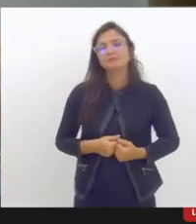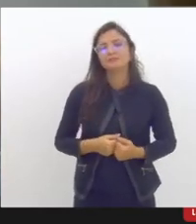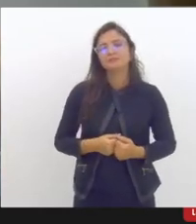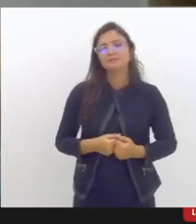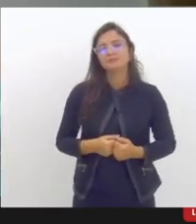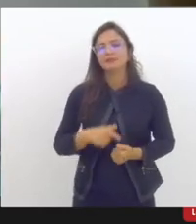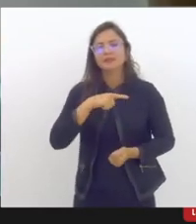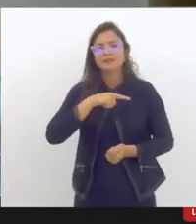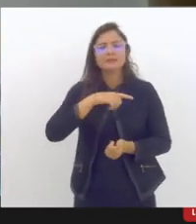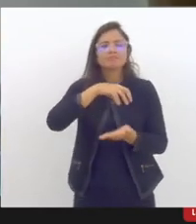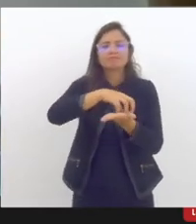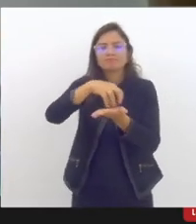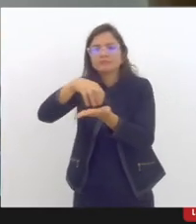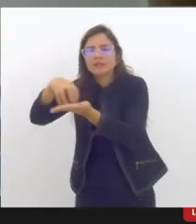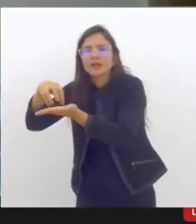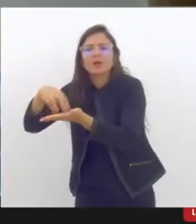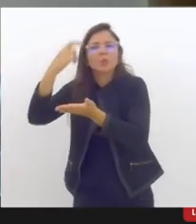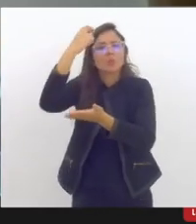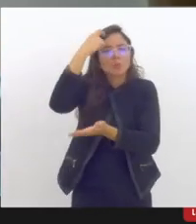interculturais,